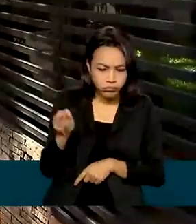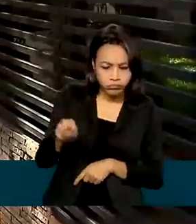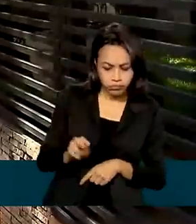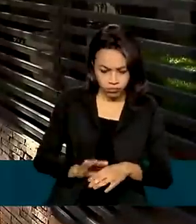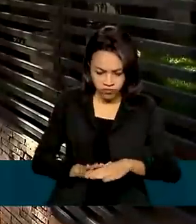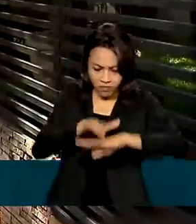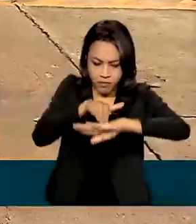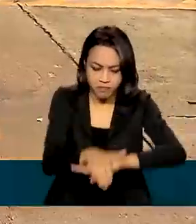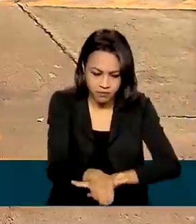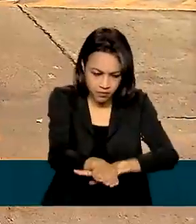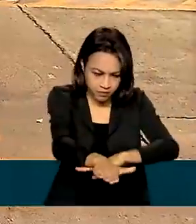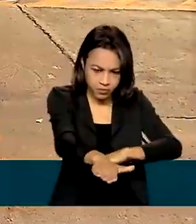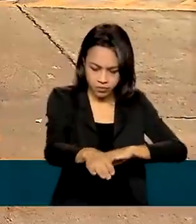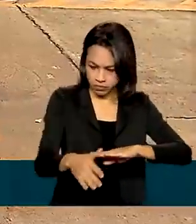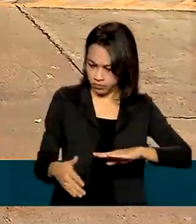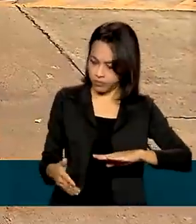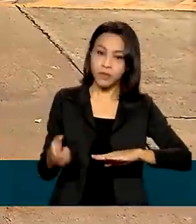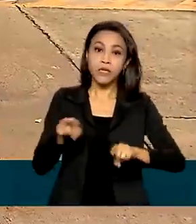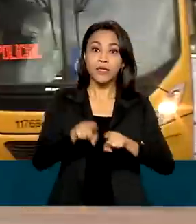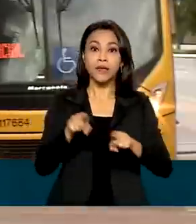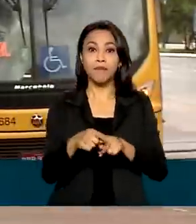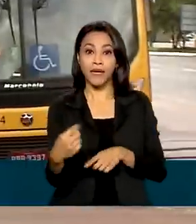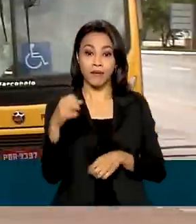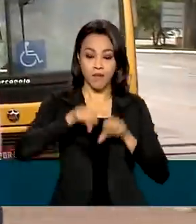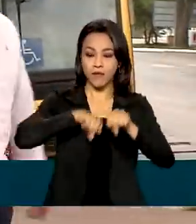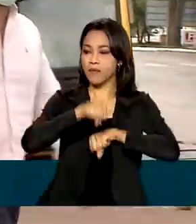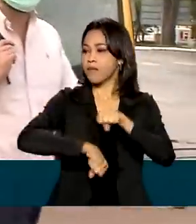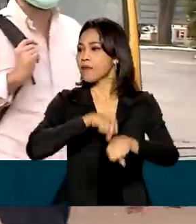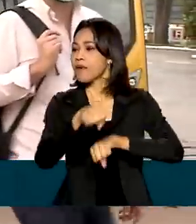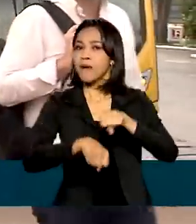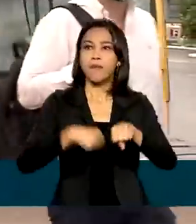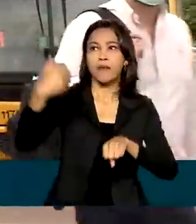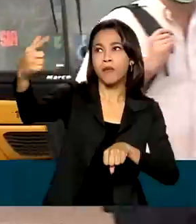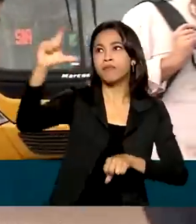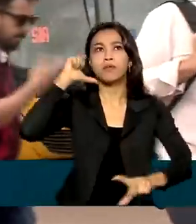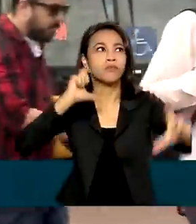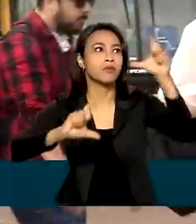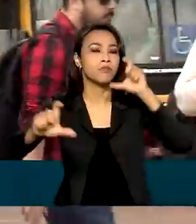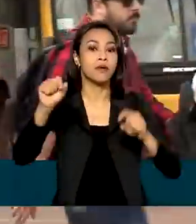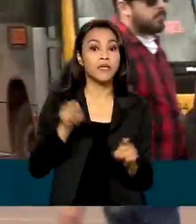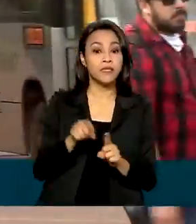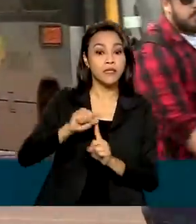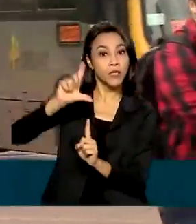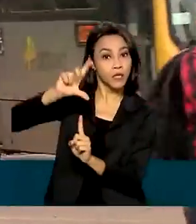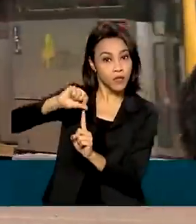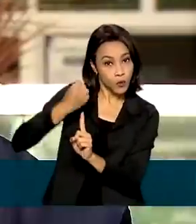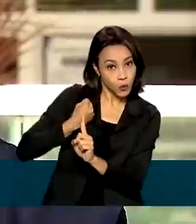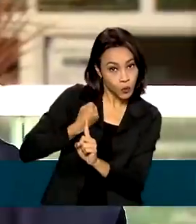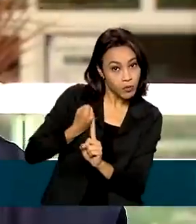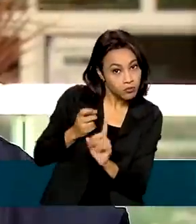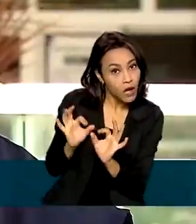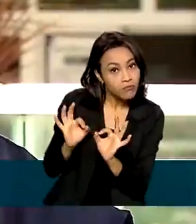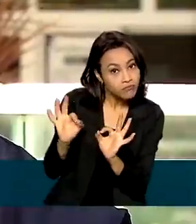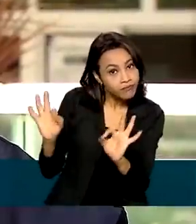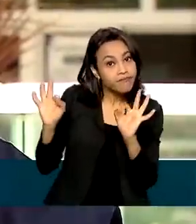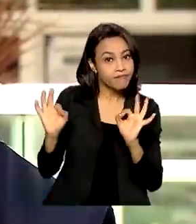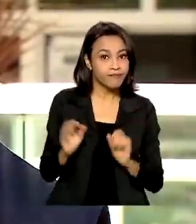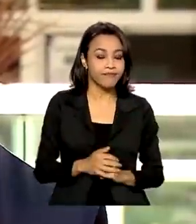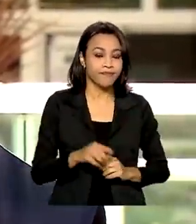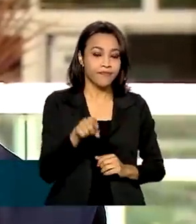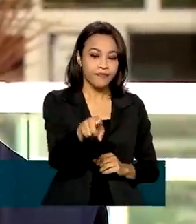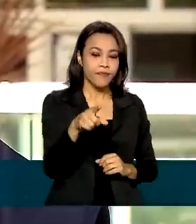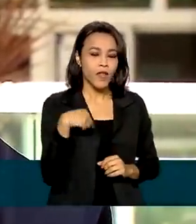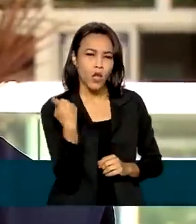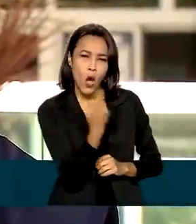nas calçadas, sinalização para bicicletas e se o número de pontos de ônibus é suficiente. A gente observa as